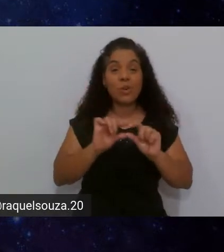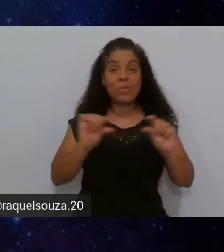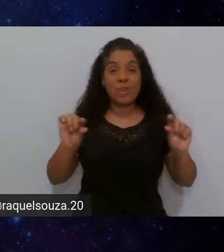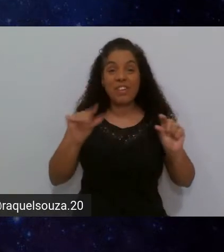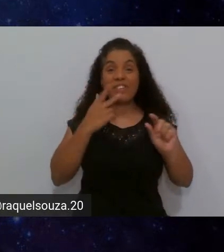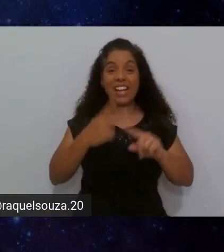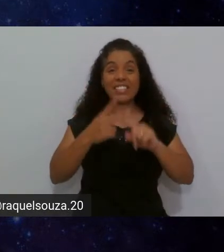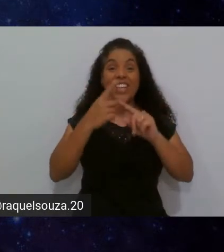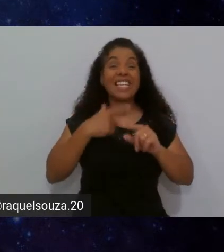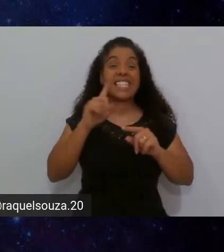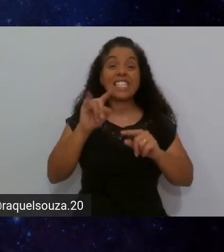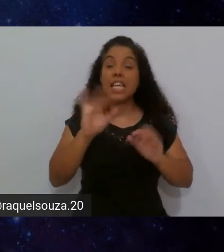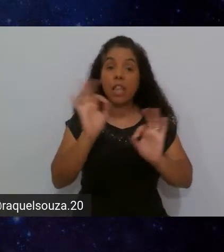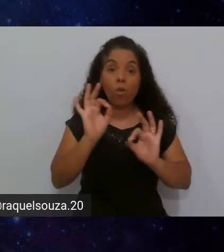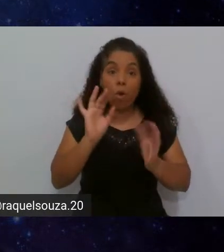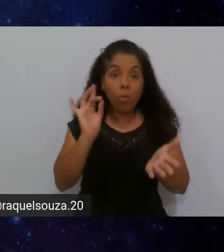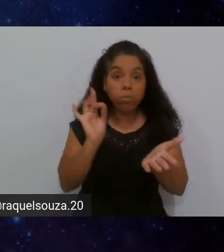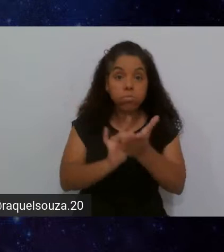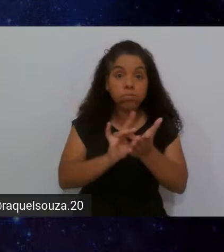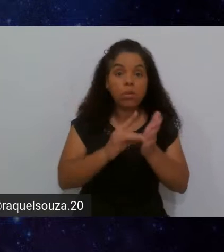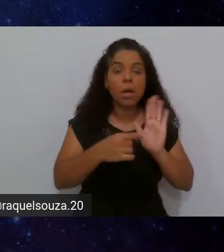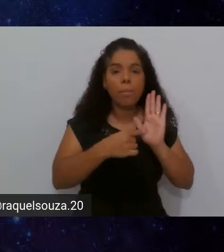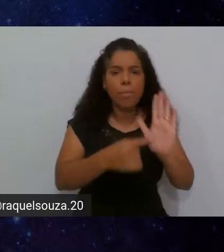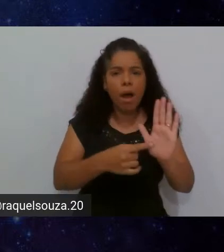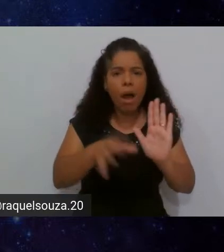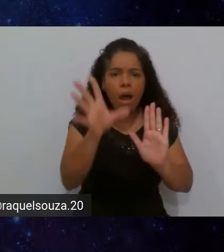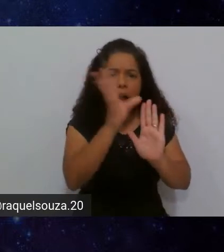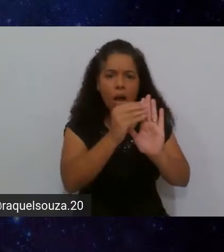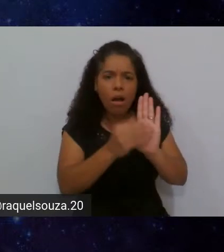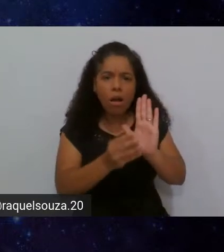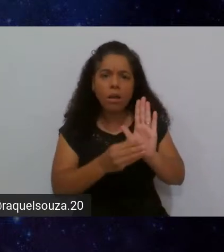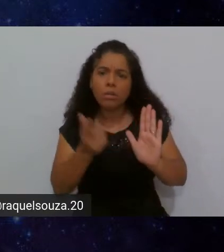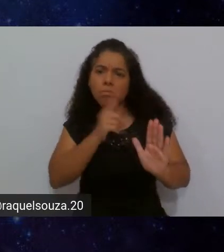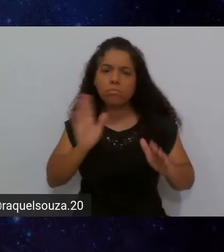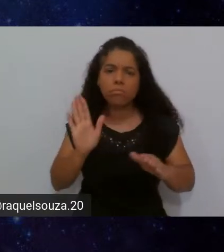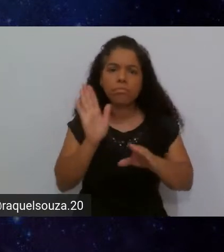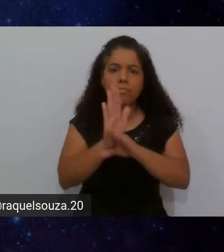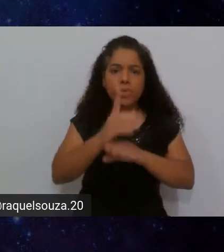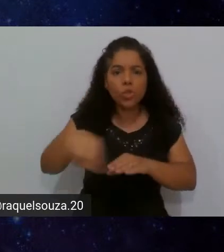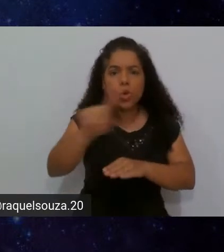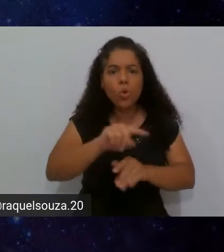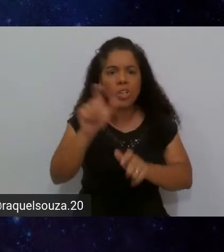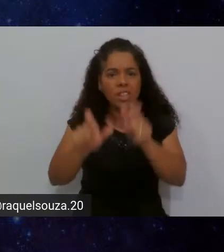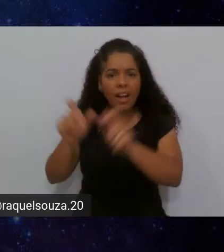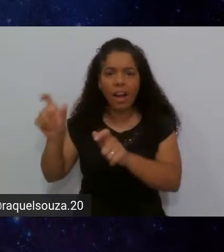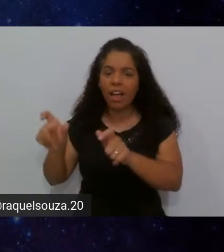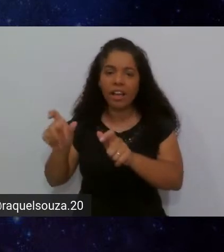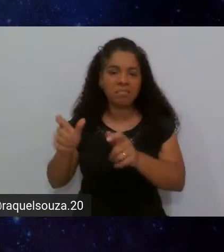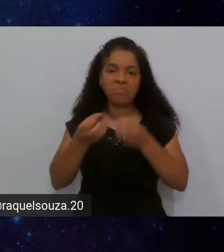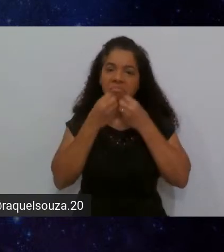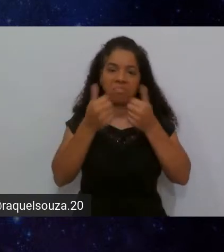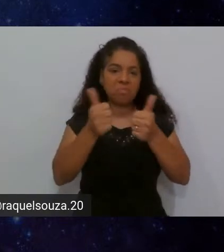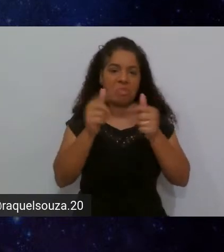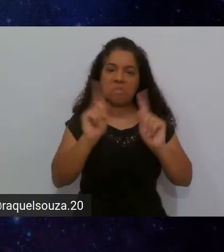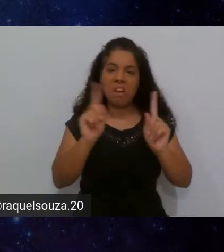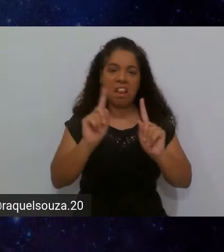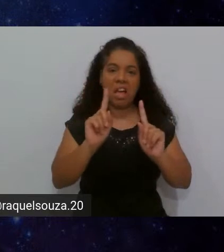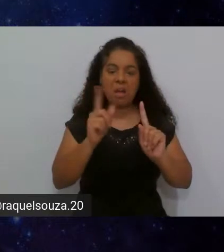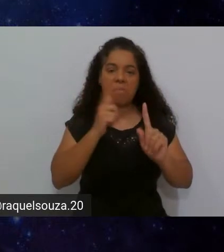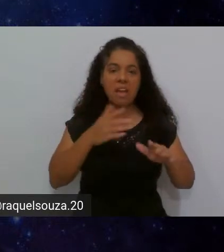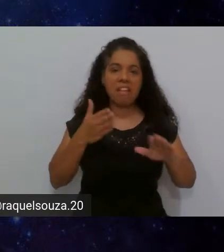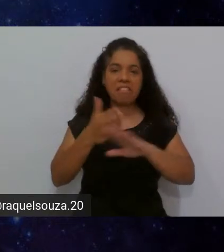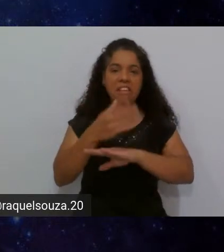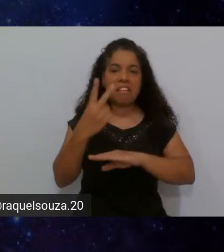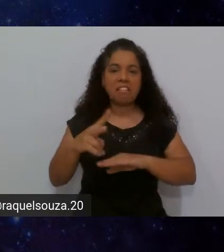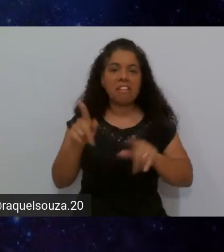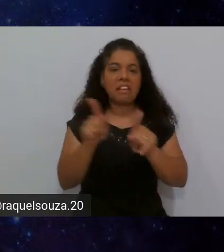se não for para realmente trazer um conteúdo aqui que realmente agregue para a galera, não vale a pena nem a gente ligar aqui o